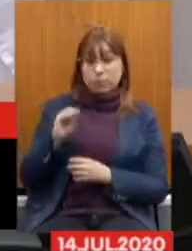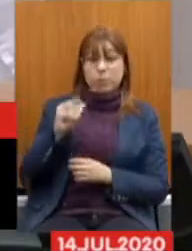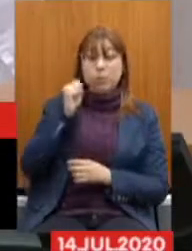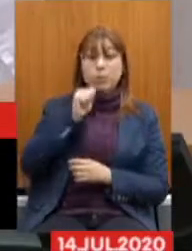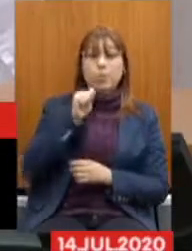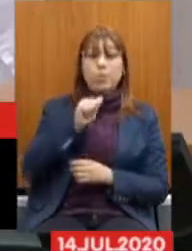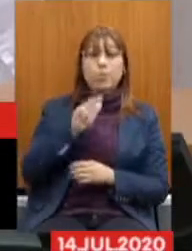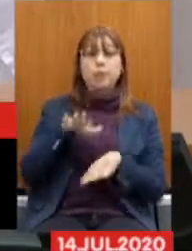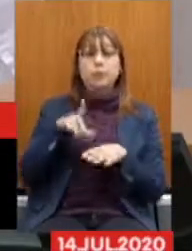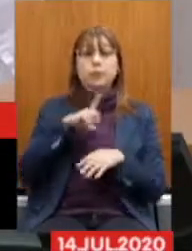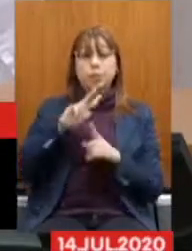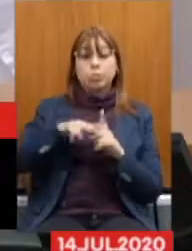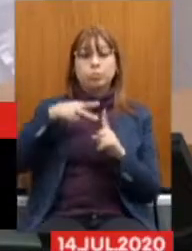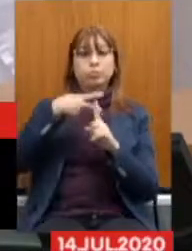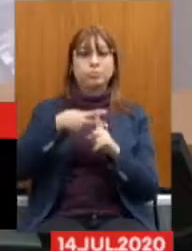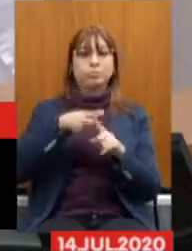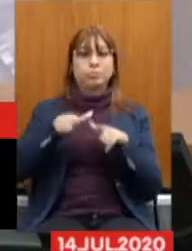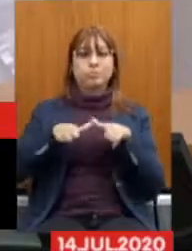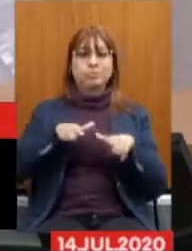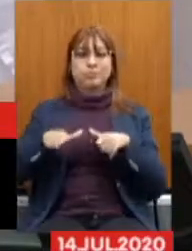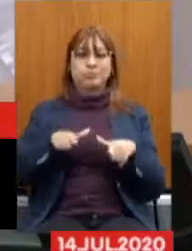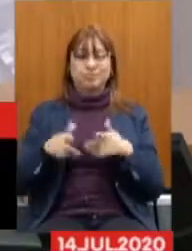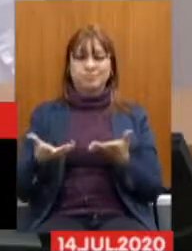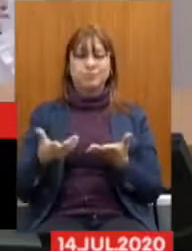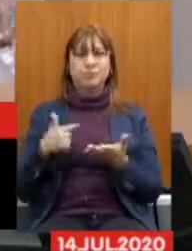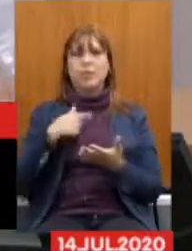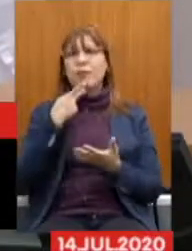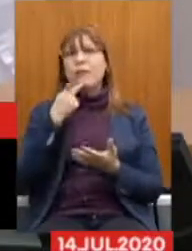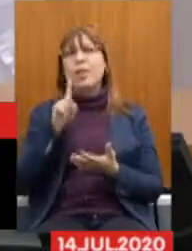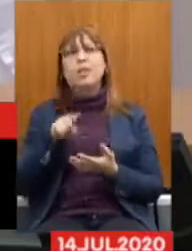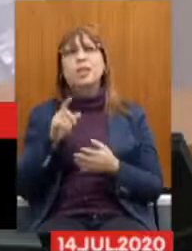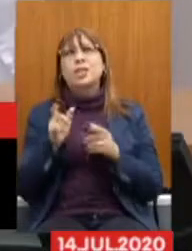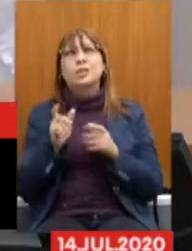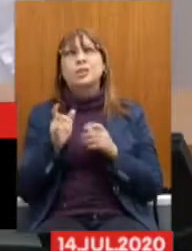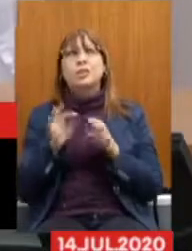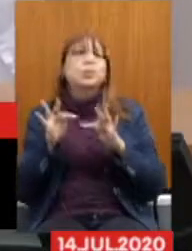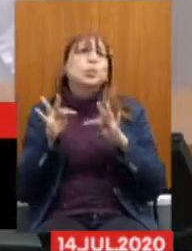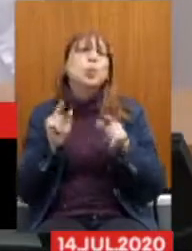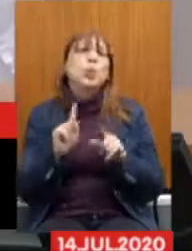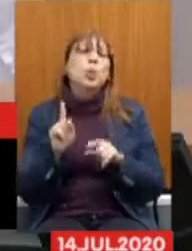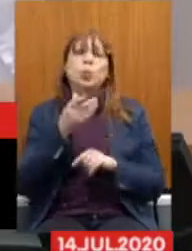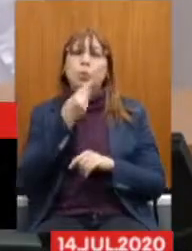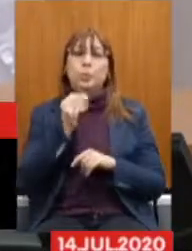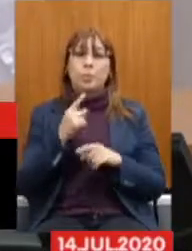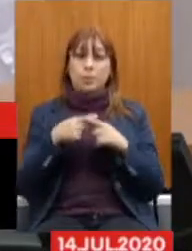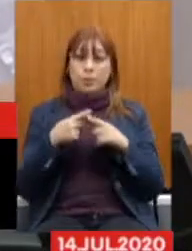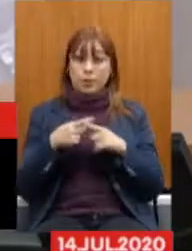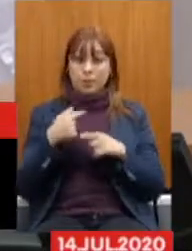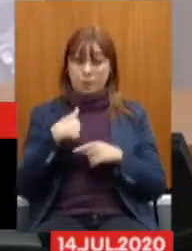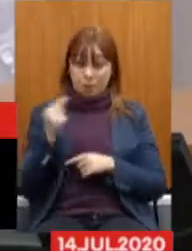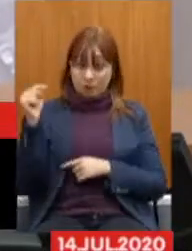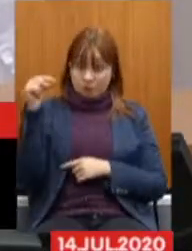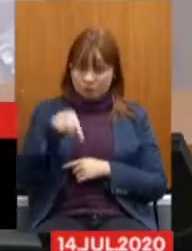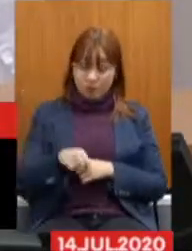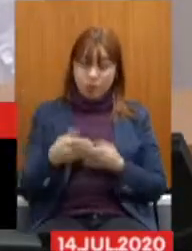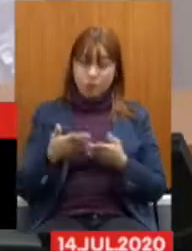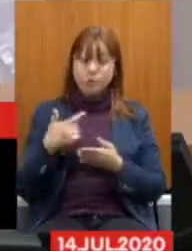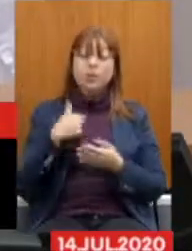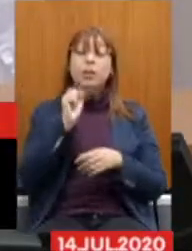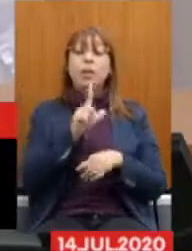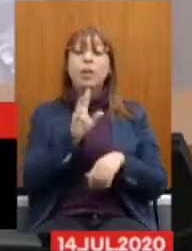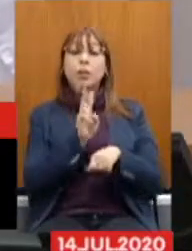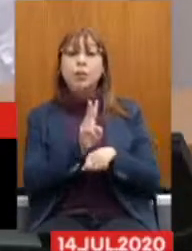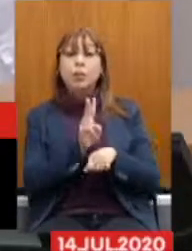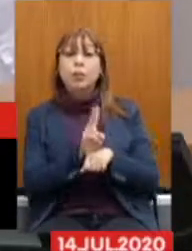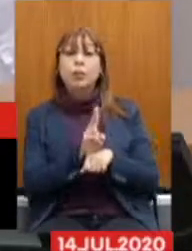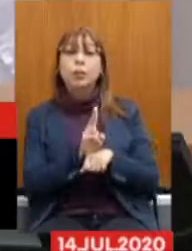mulher Ter dupla jornada Eu não estou falando No geral Não de todos os homens Não para eu estar Aqui hoje Quem está cuidando Da